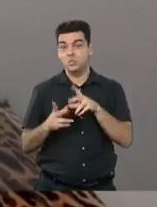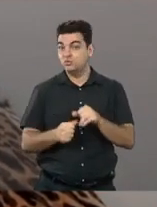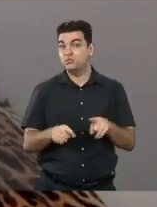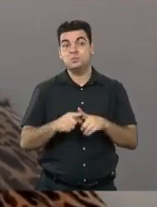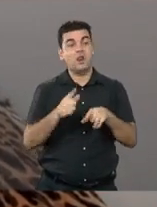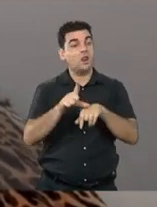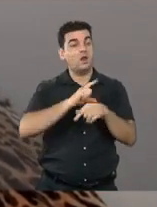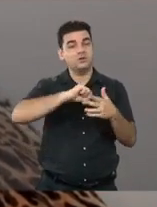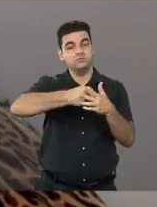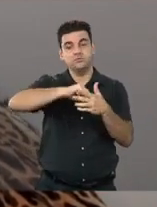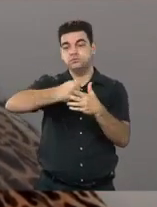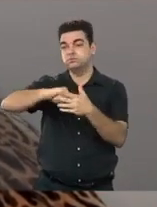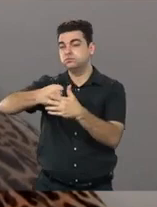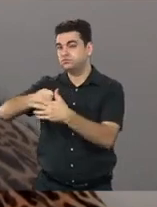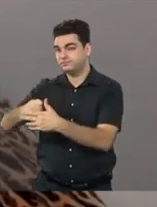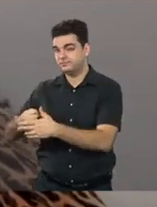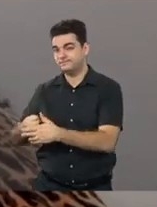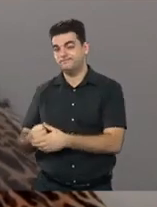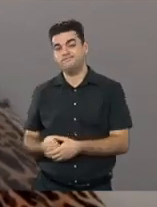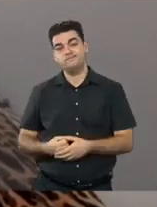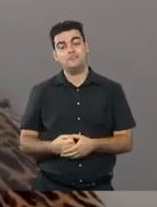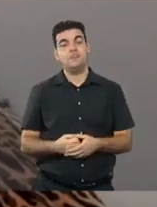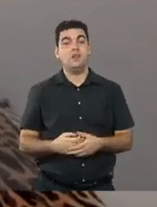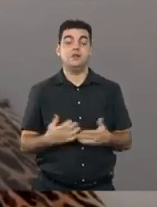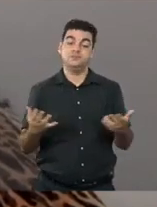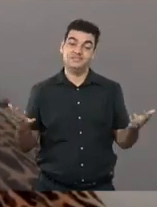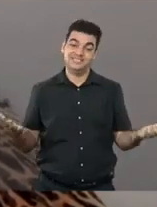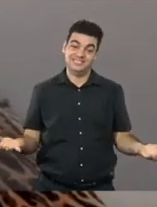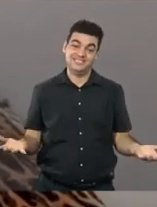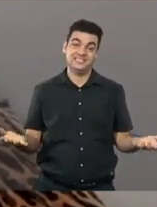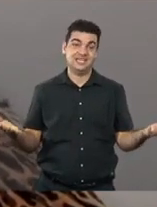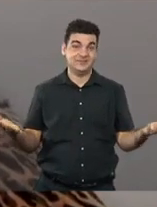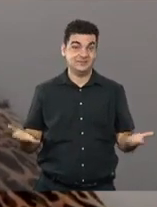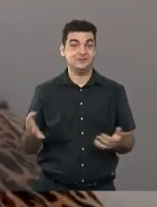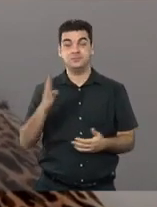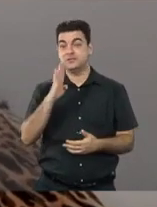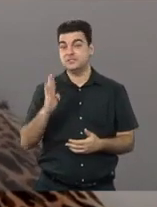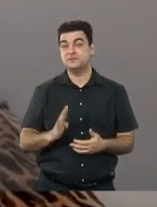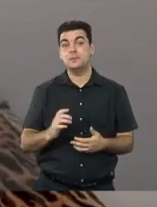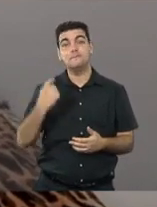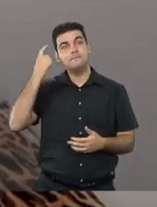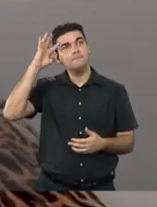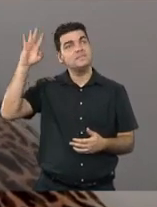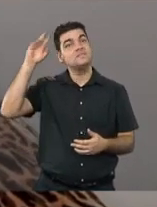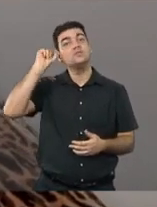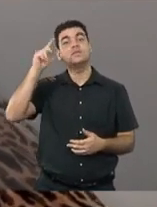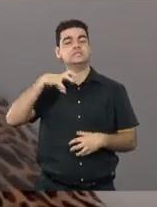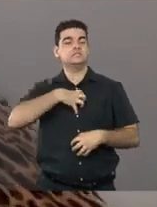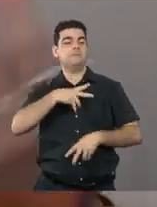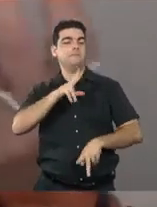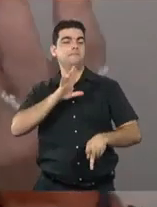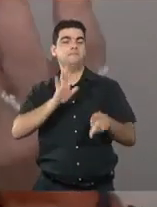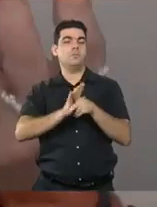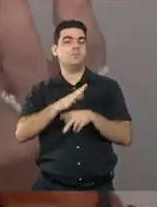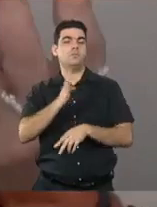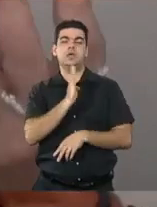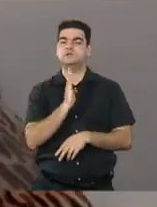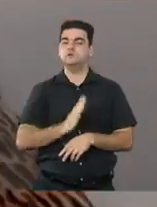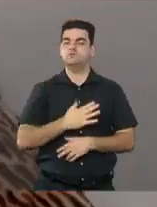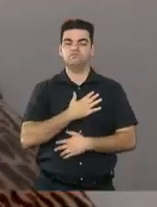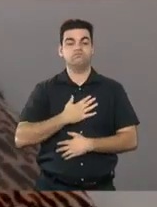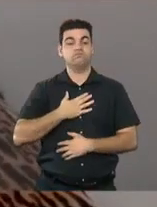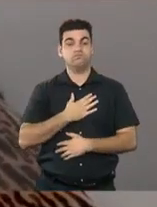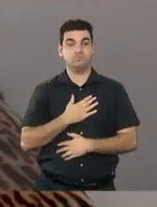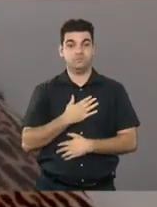fechado, mas abriu essa fresta do brasileiro dar mais valor e se sentir mais pertencente. Porque com